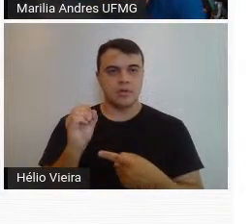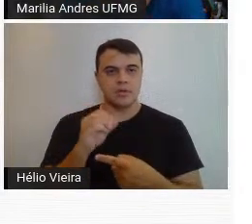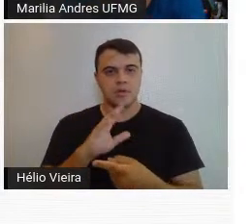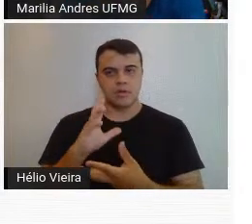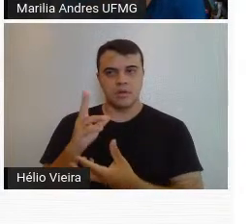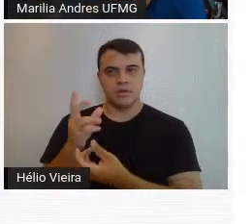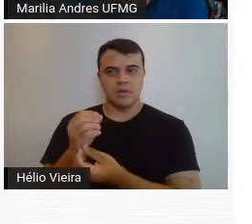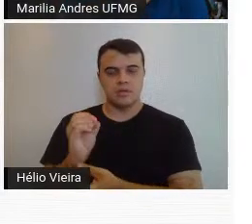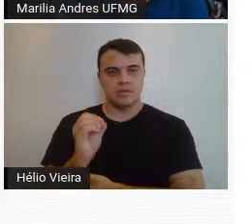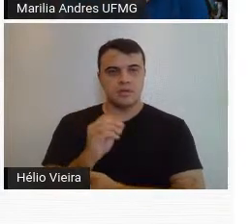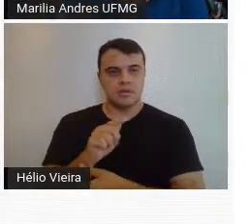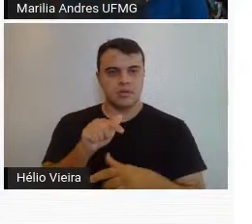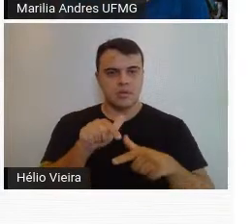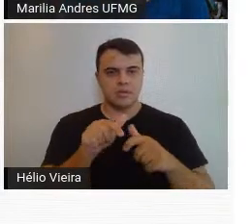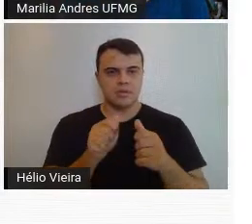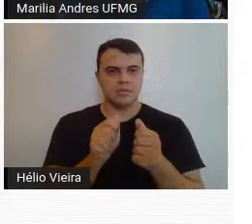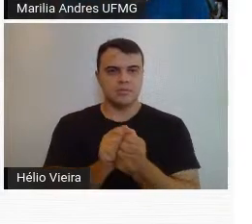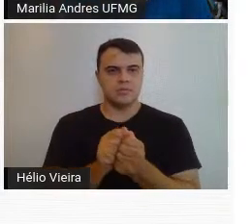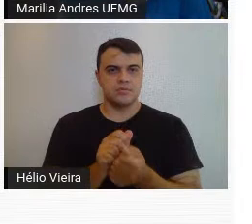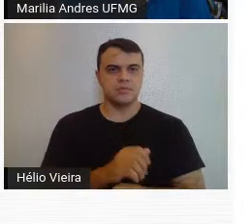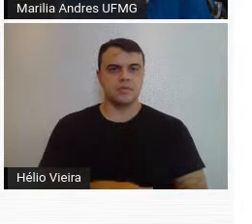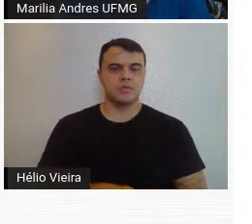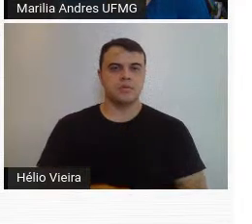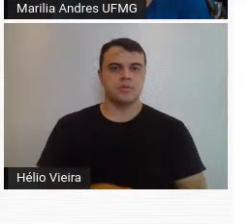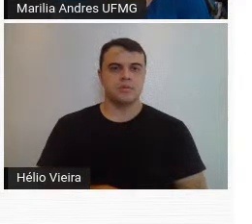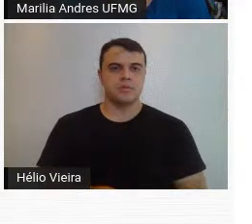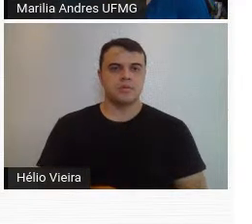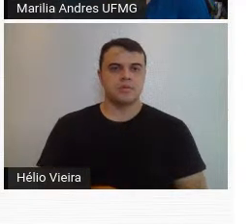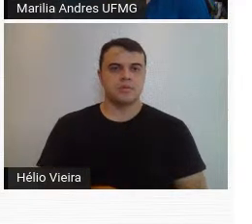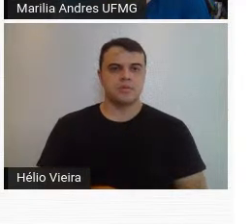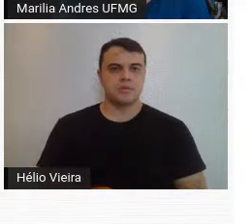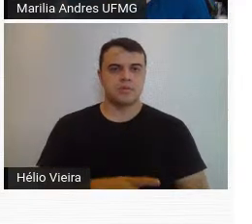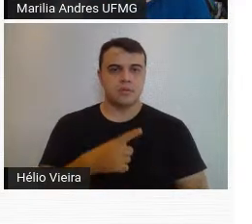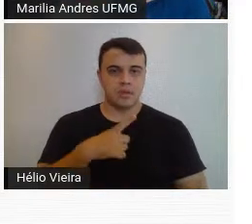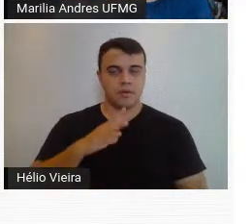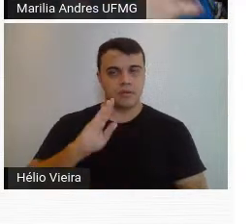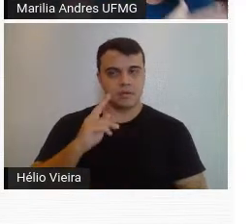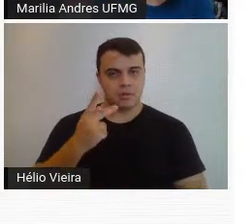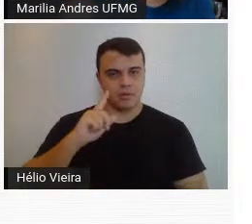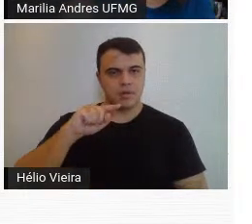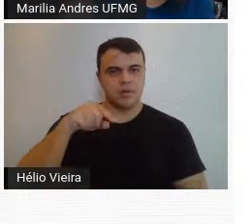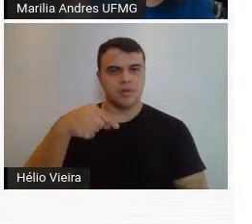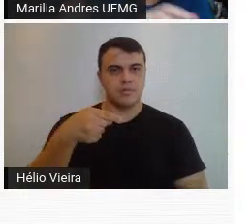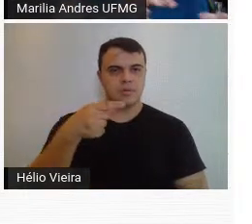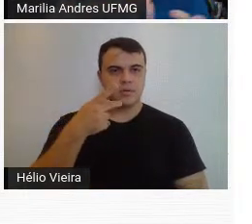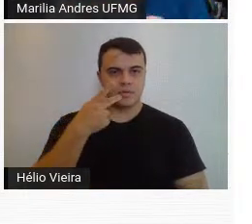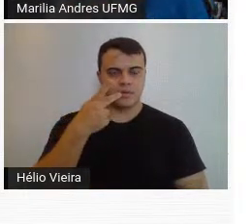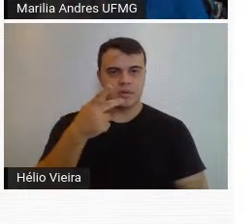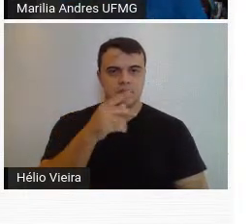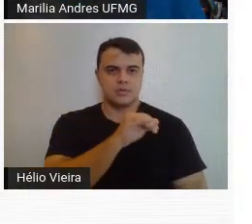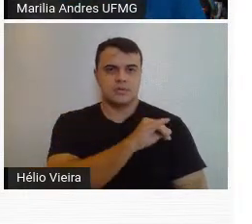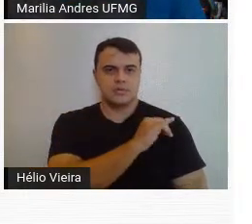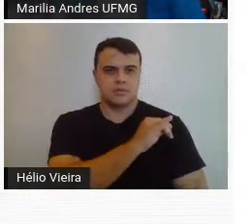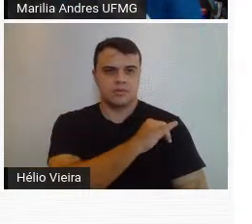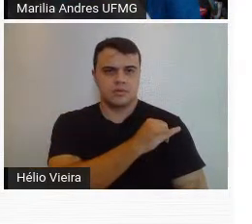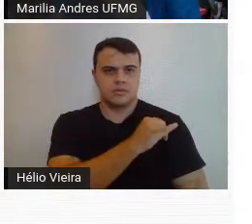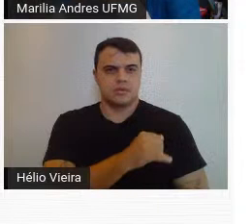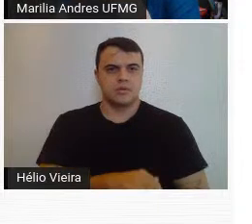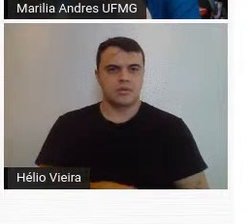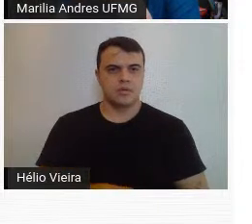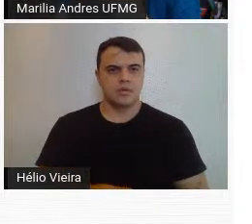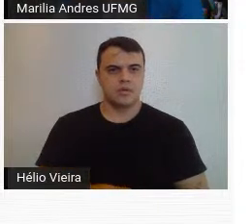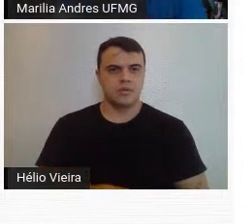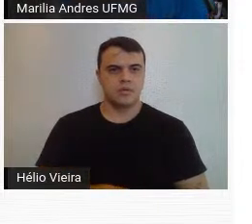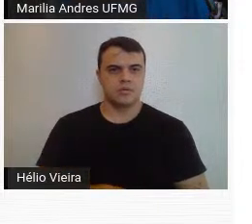fazer alguns trabalhos juntos. e ela esteve em Belo Horizonte, depois ela vai para o Rio de Janeiro e passa